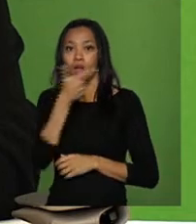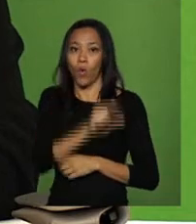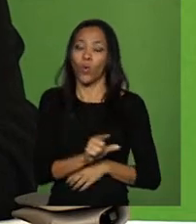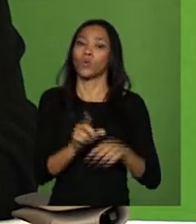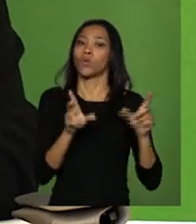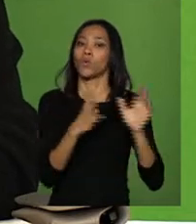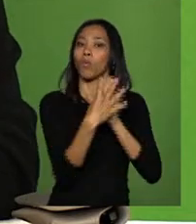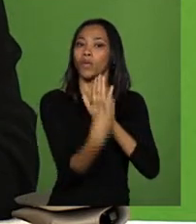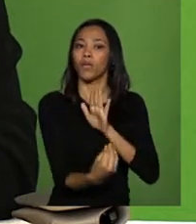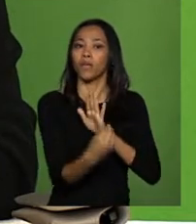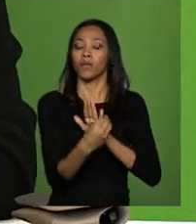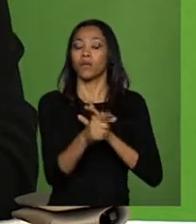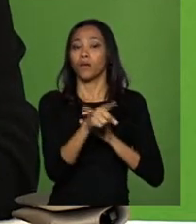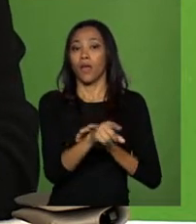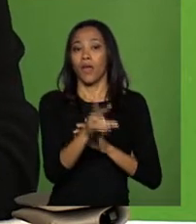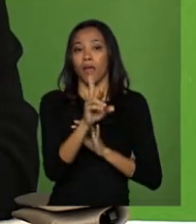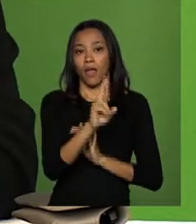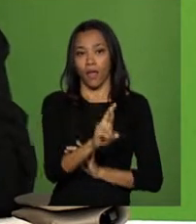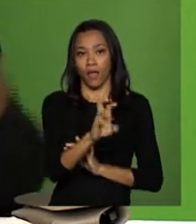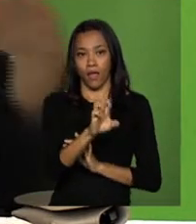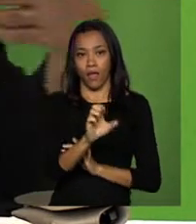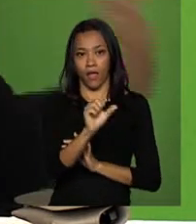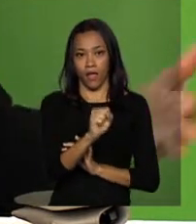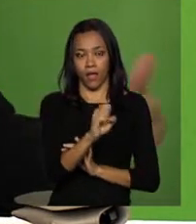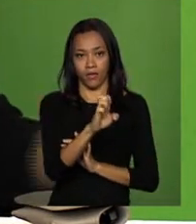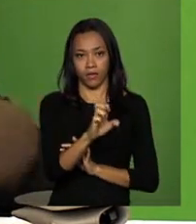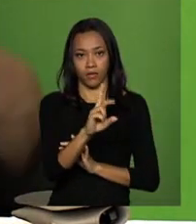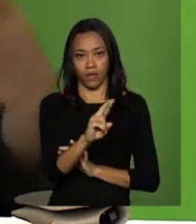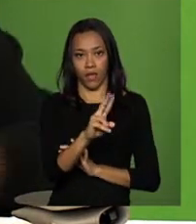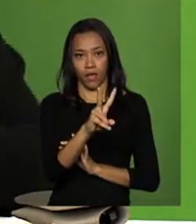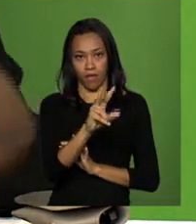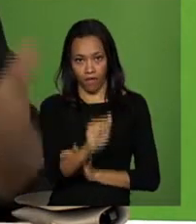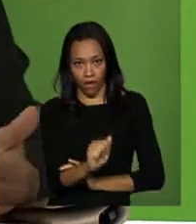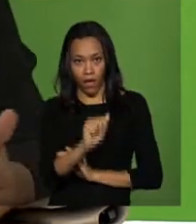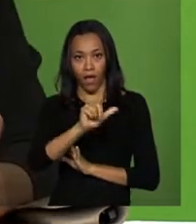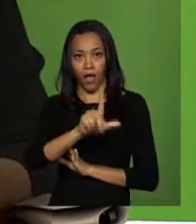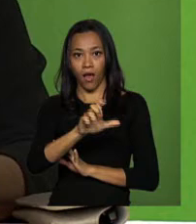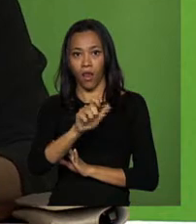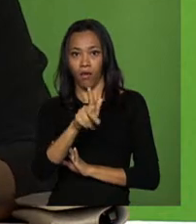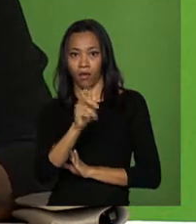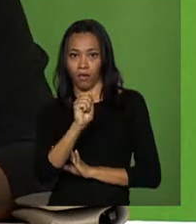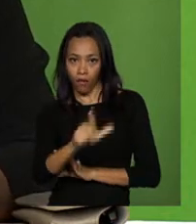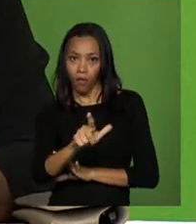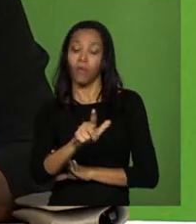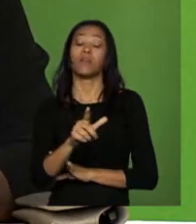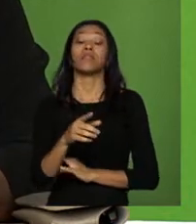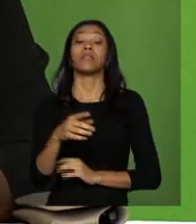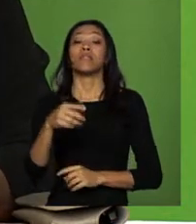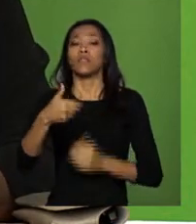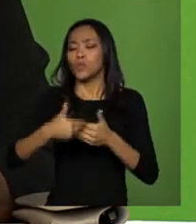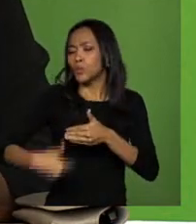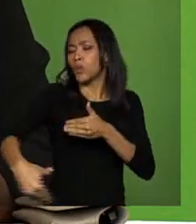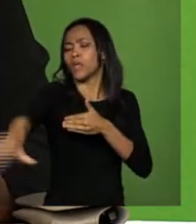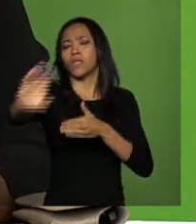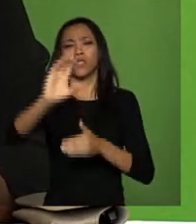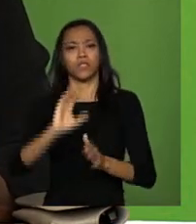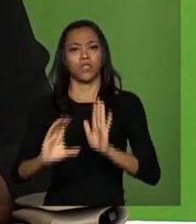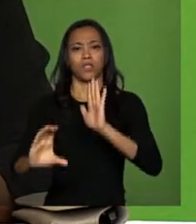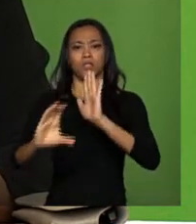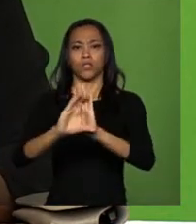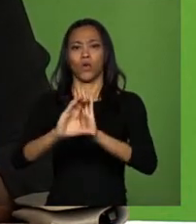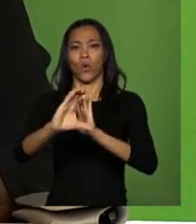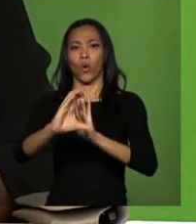cadastro ambiental rural mostra efetivamente aquilo que o Código Florestal, durante o processo do Código Florestal, teve o debate,